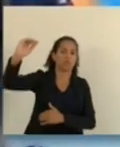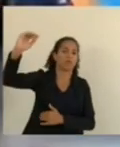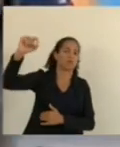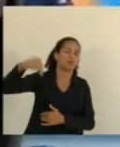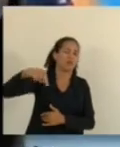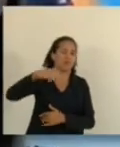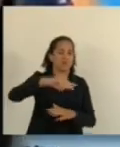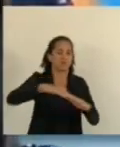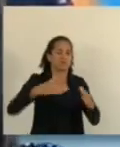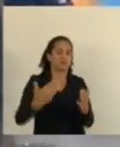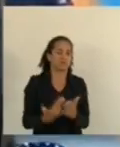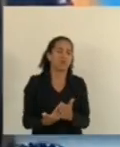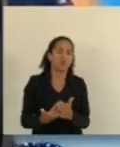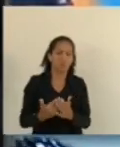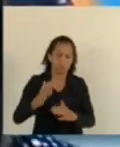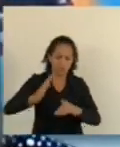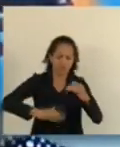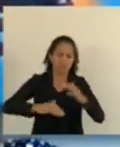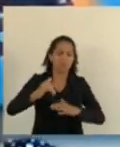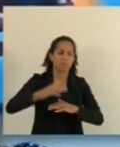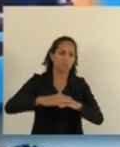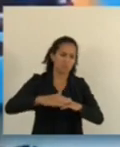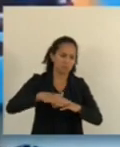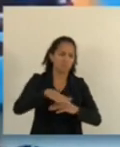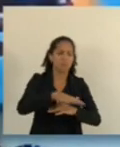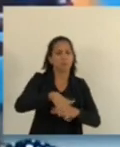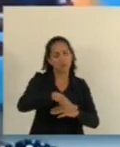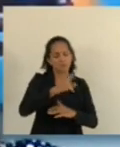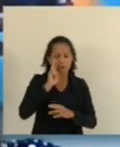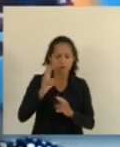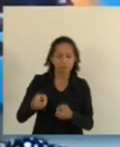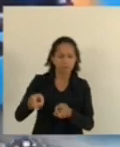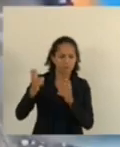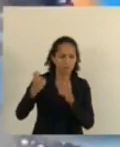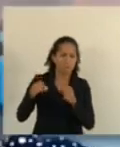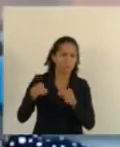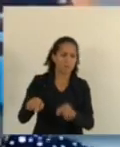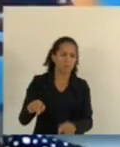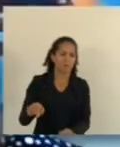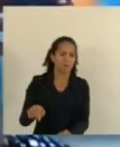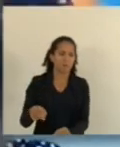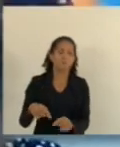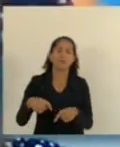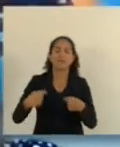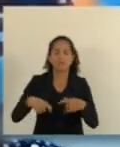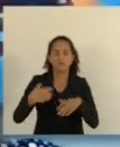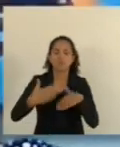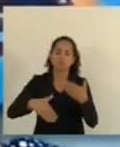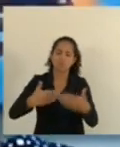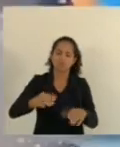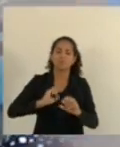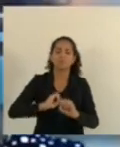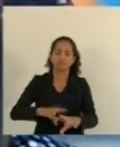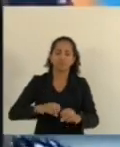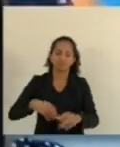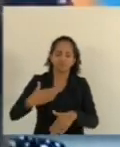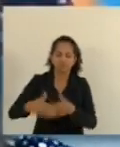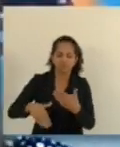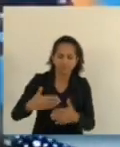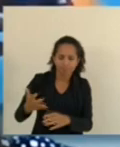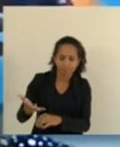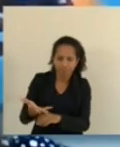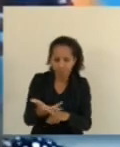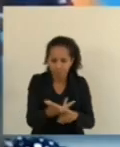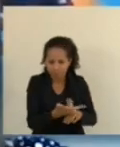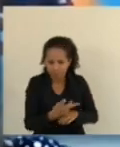vários profissionais que também vêm dessa criação machista. Então, precisa haver todo um processo educativo, todo um trabalho